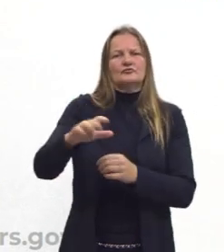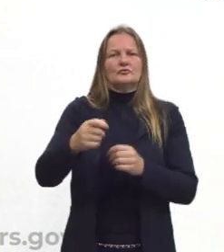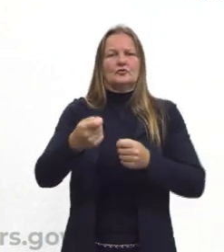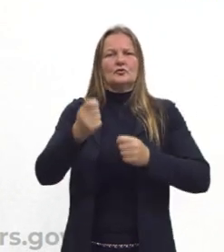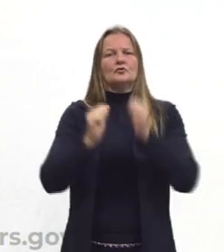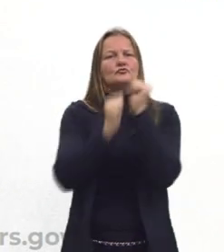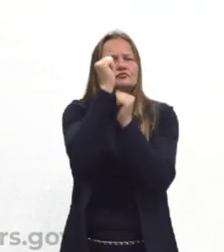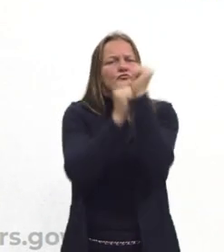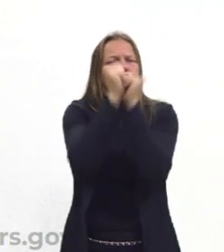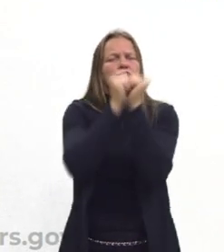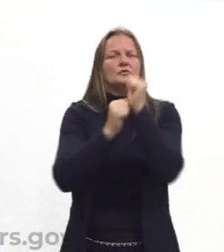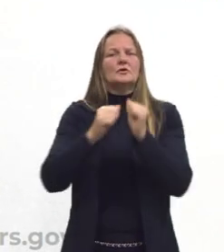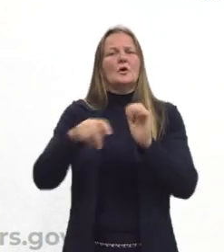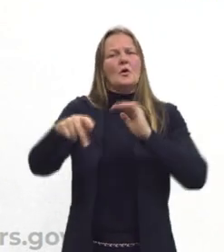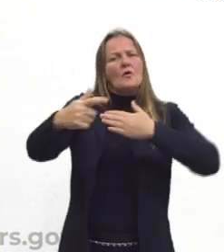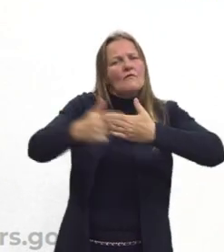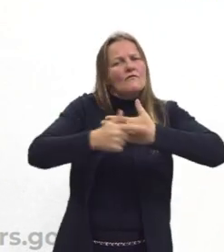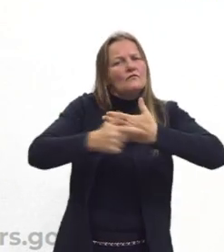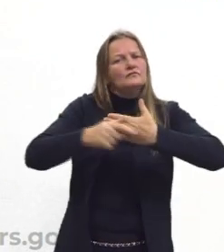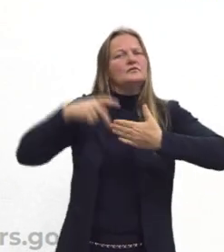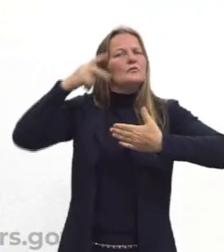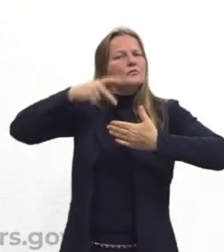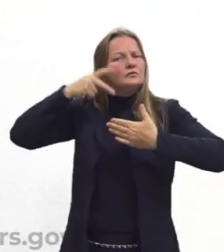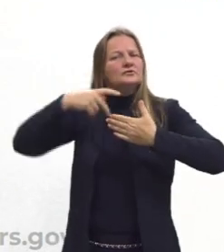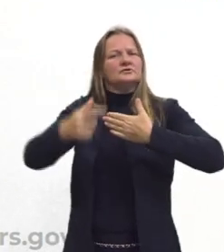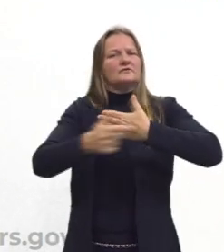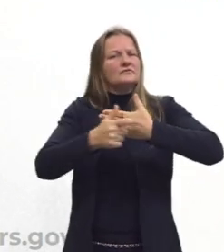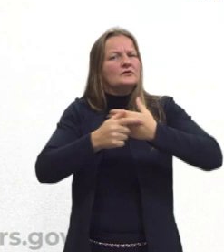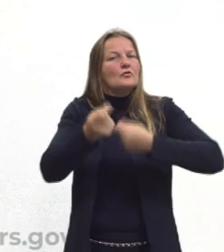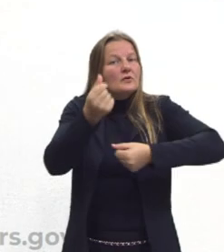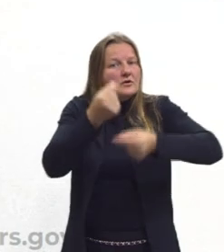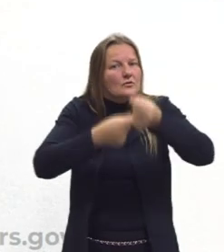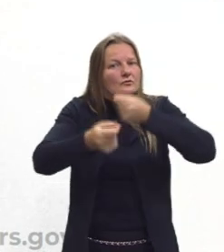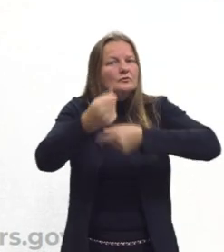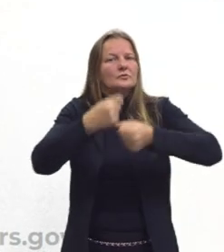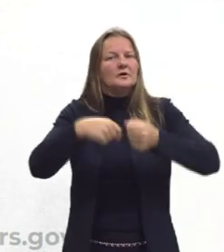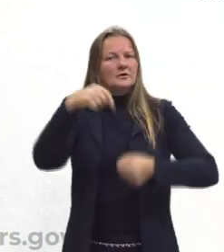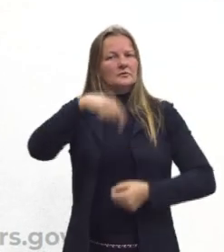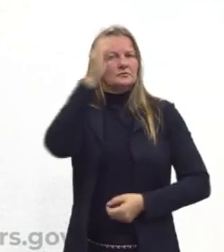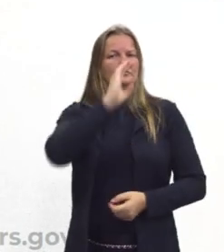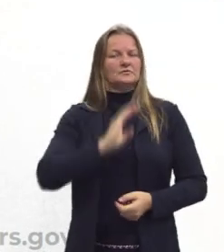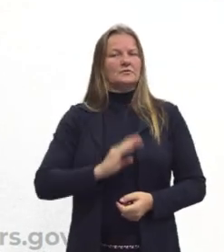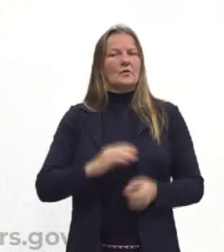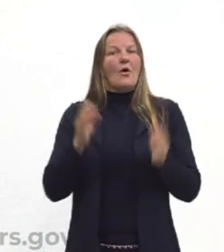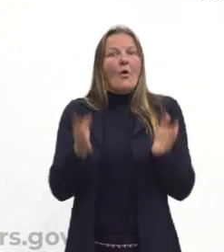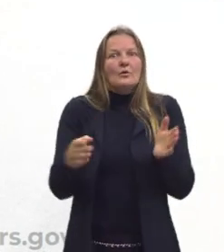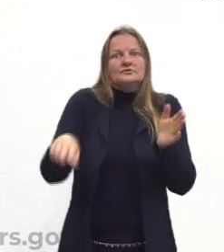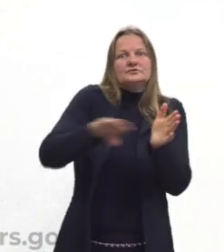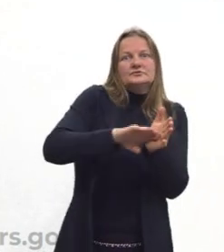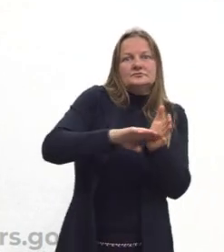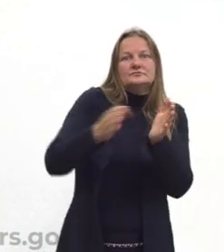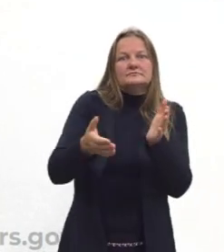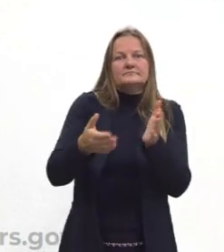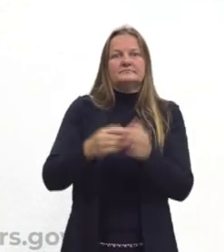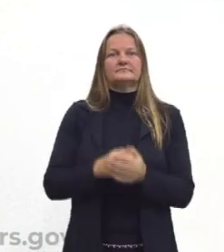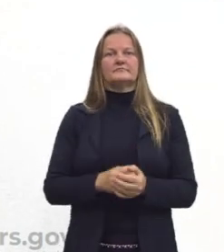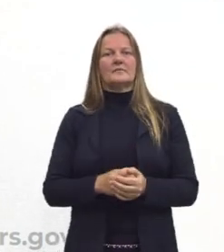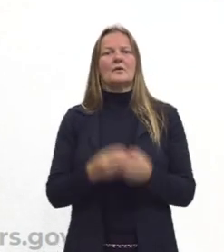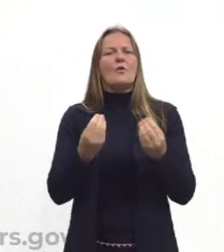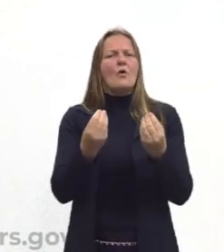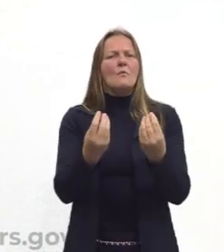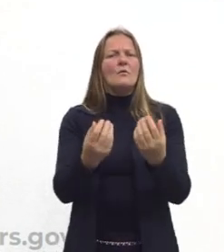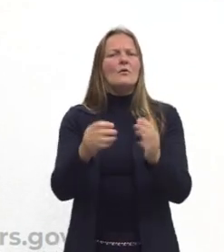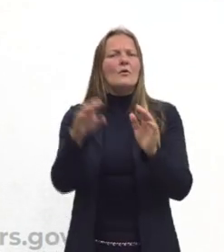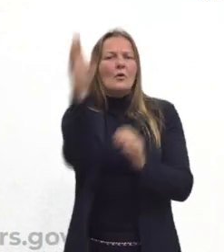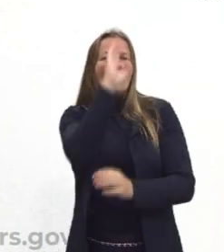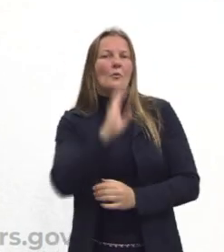O papel político e econômico do Brasil. Como nós encontramos hoje na contemporaneidade. E como o Brasil